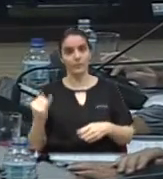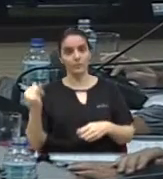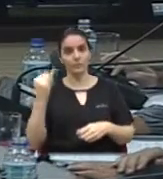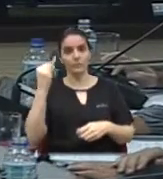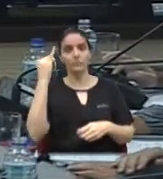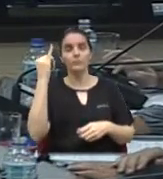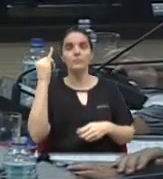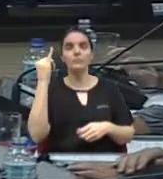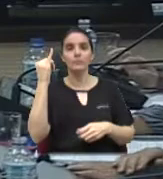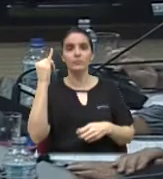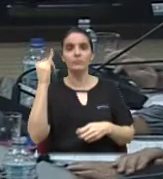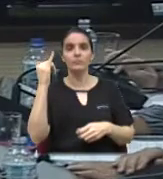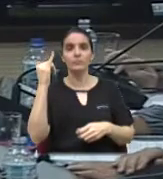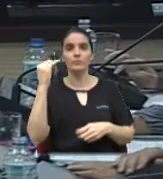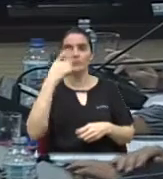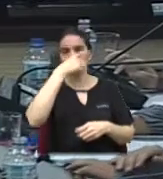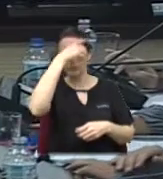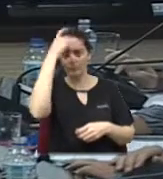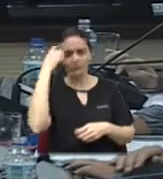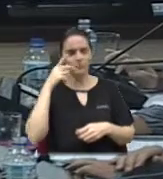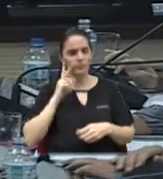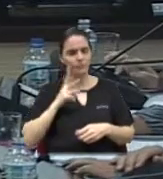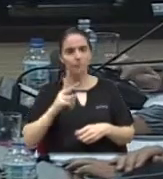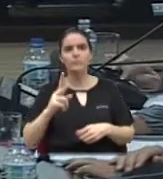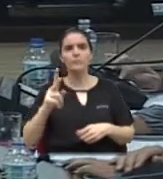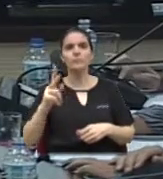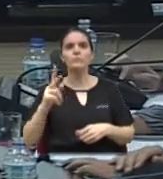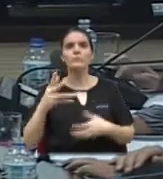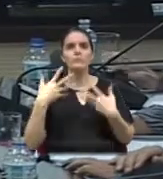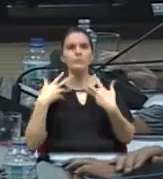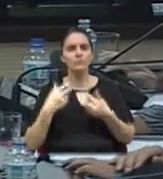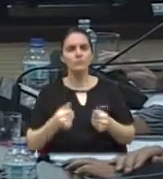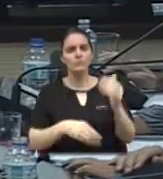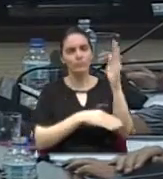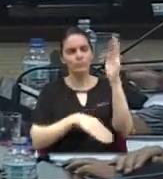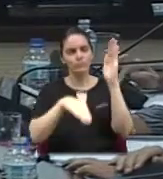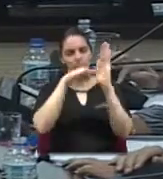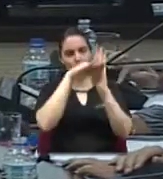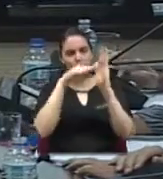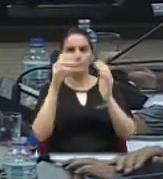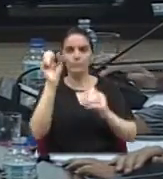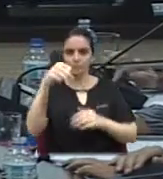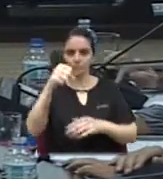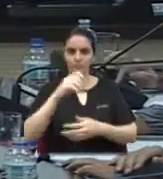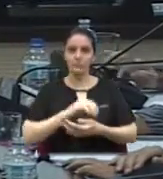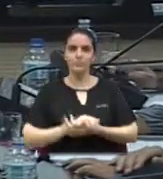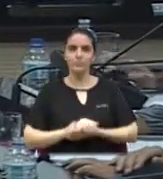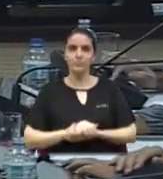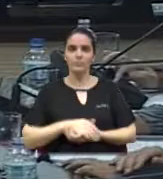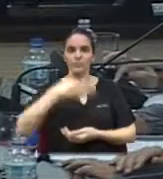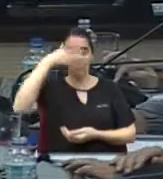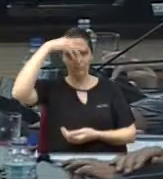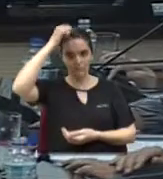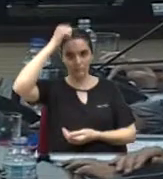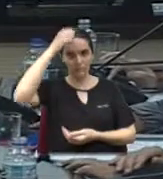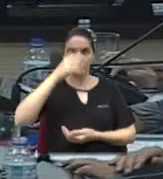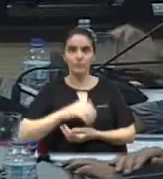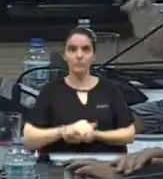possível, eu sempre serei favorável à inversão de requerimento. Toninho Franco.